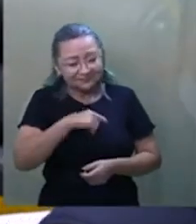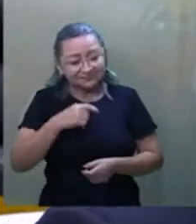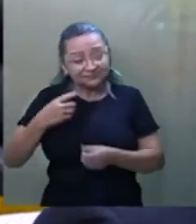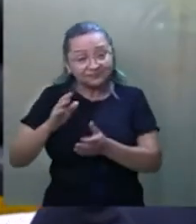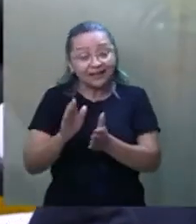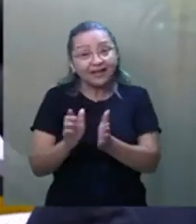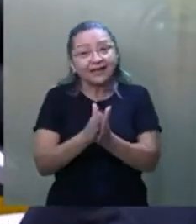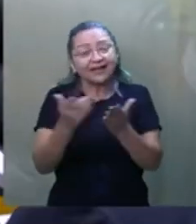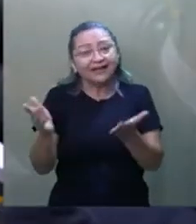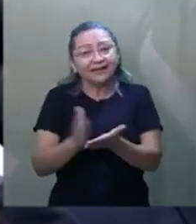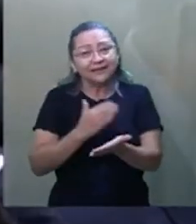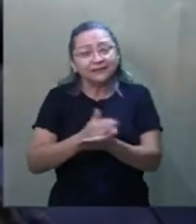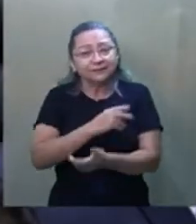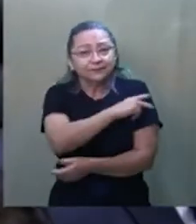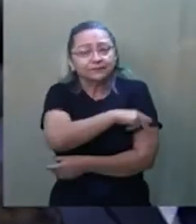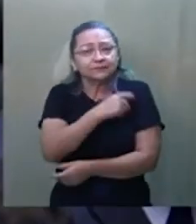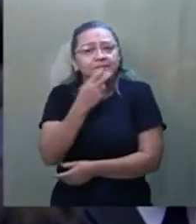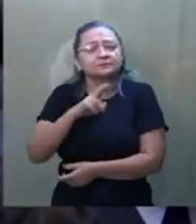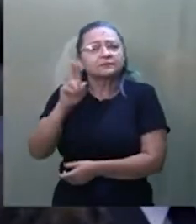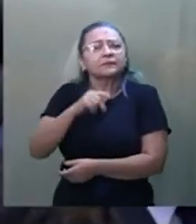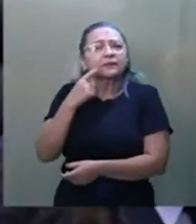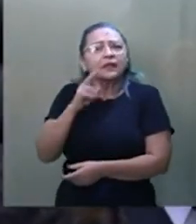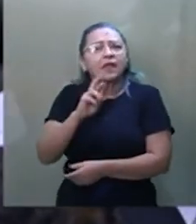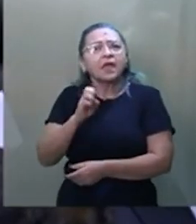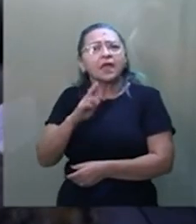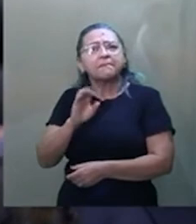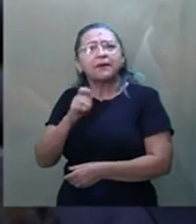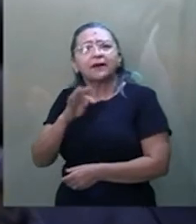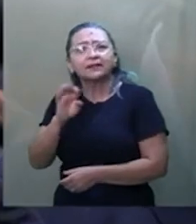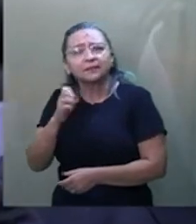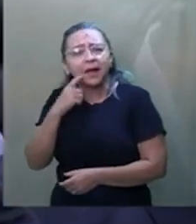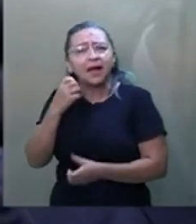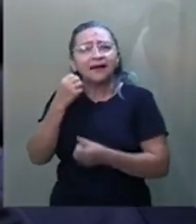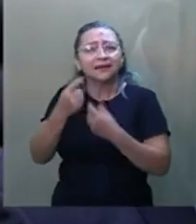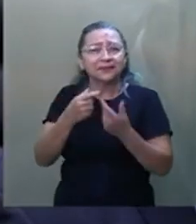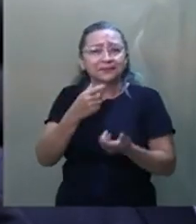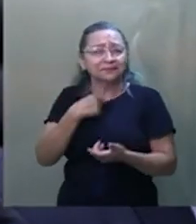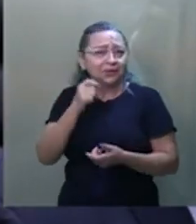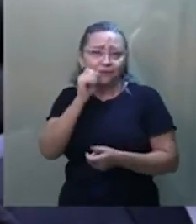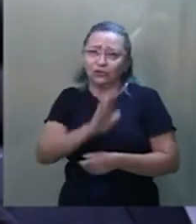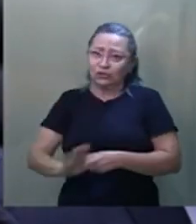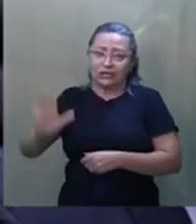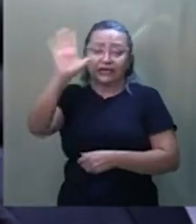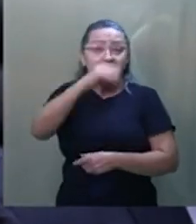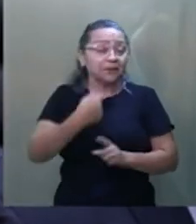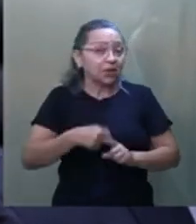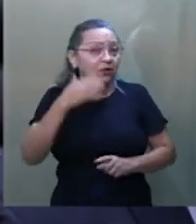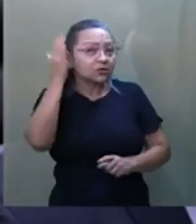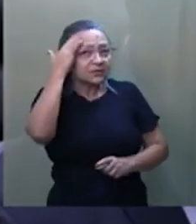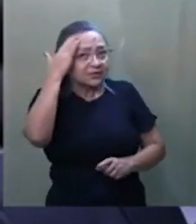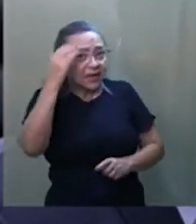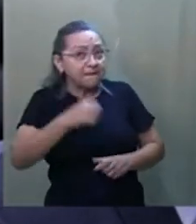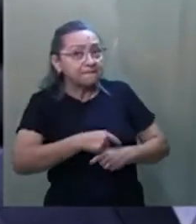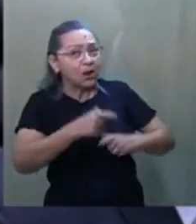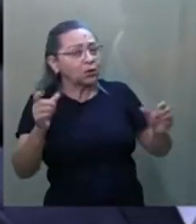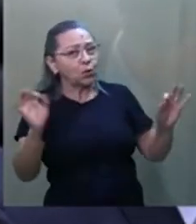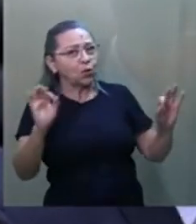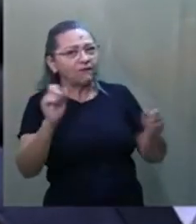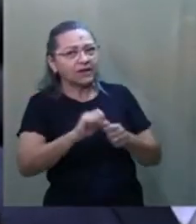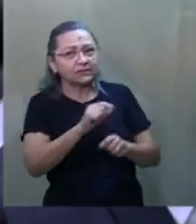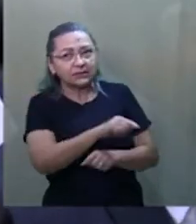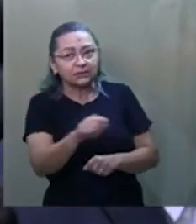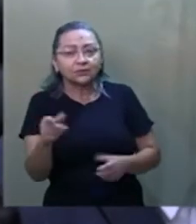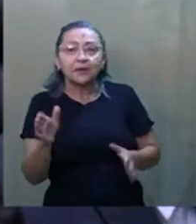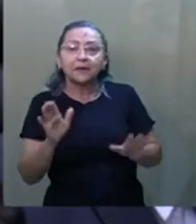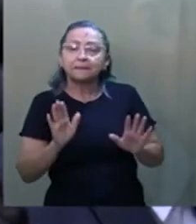.I., está sendo utilizado para chamado rebate. Para determinados, aqui não generalizo, porque sei que a maior parte não faz isso,